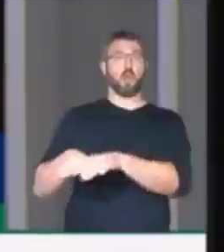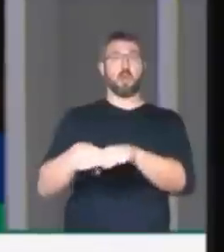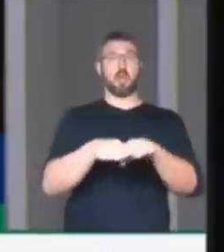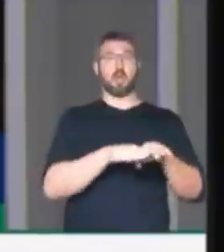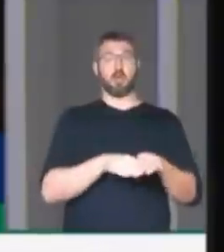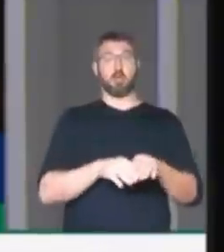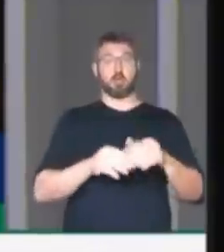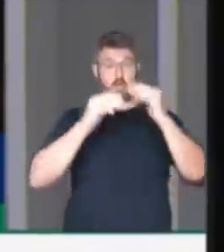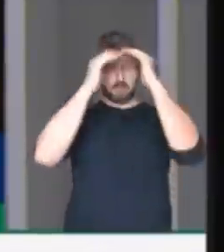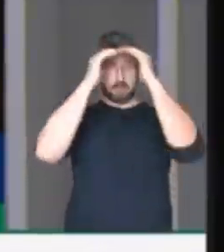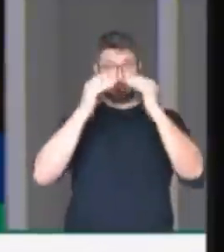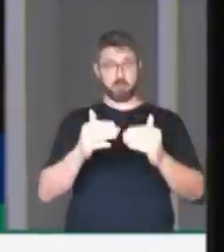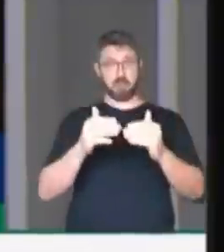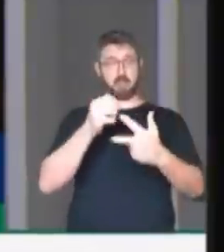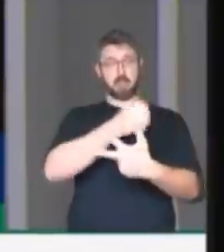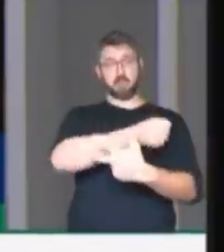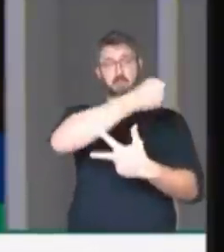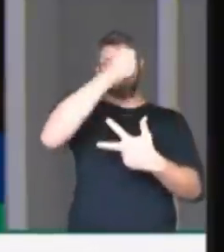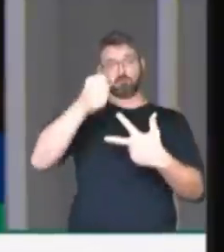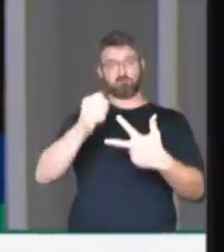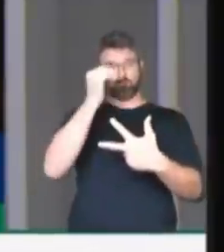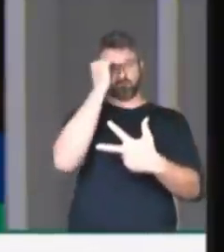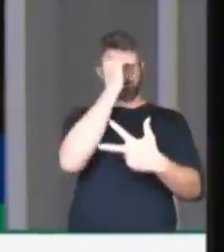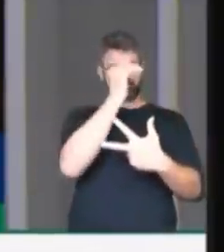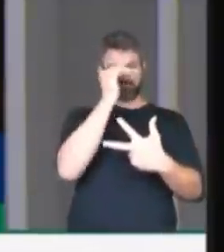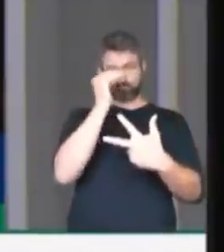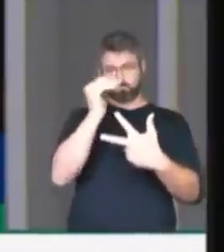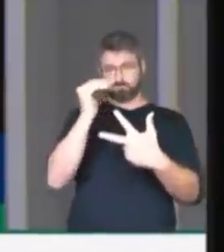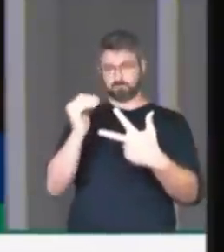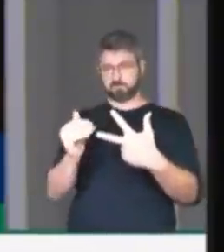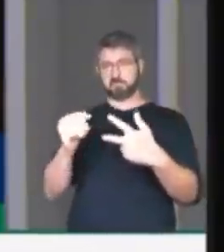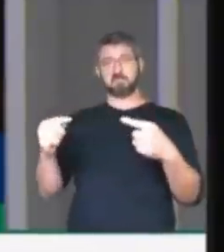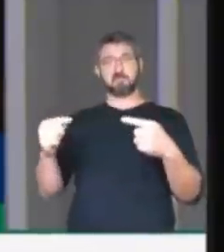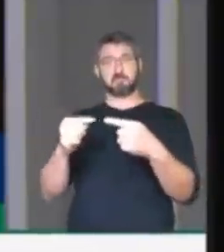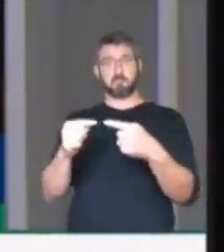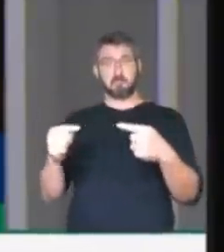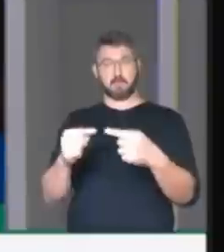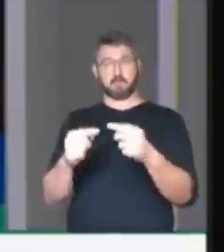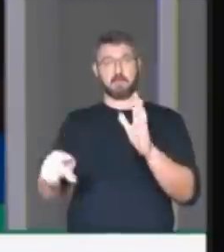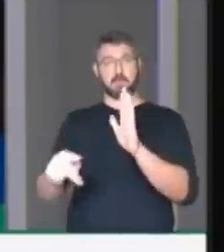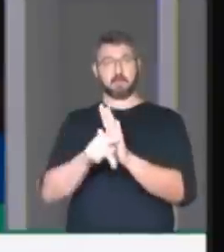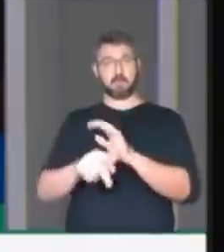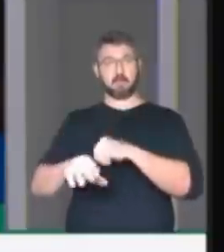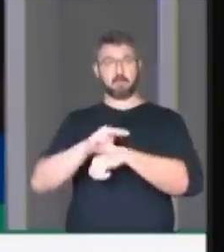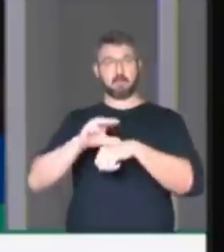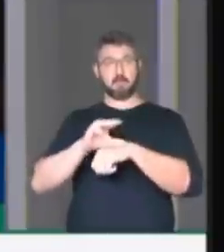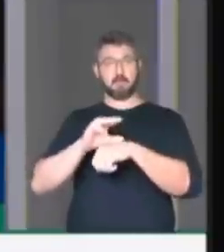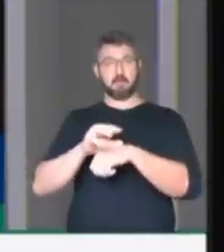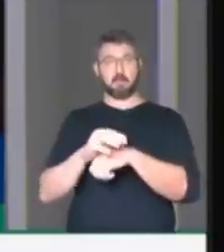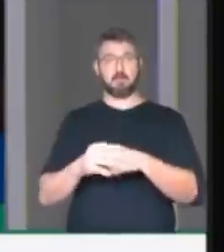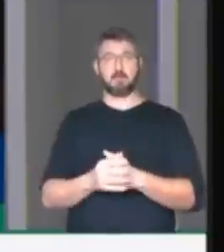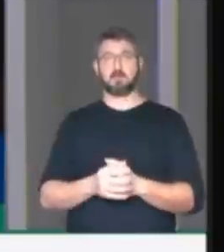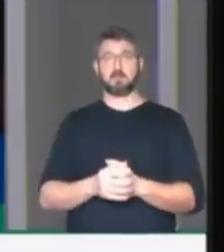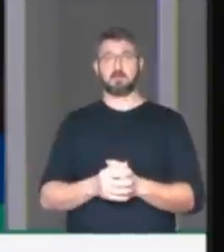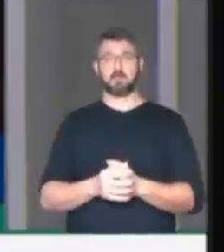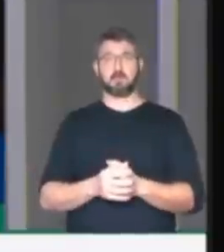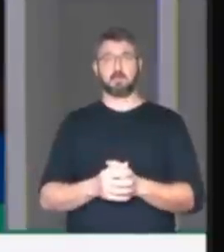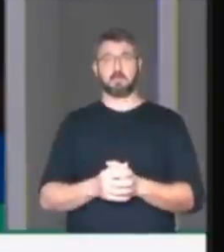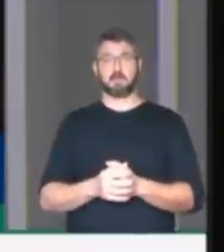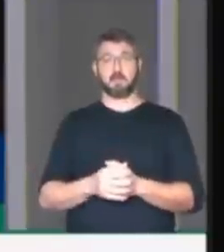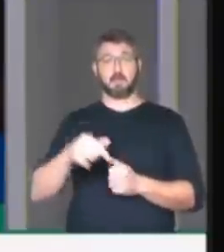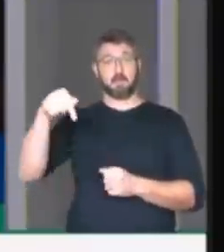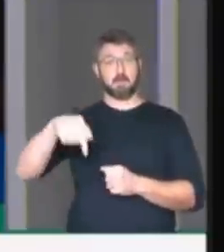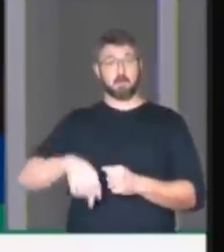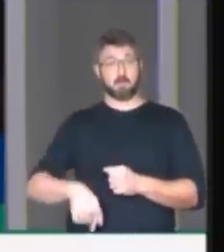a ordem dos poderes, tal como fixado na nossa Constituição, sendo o